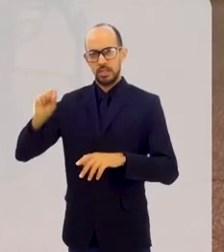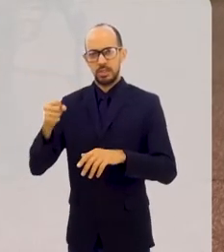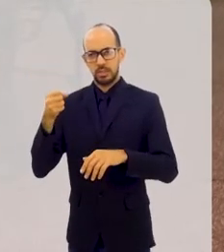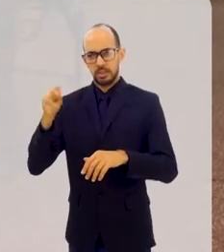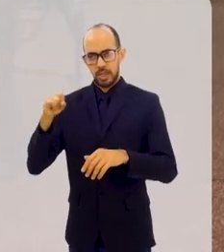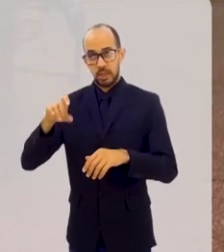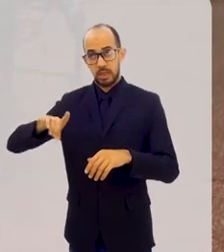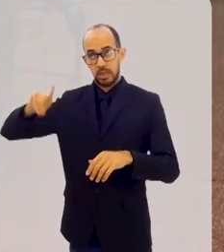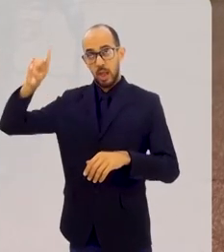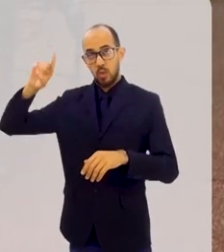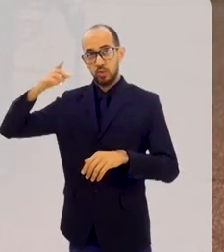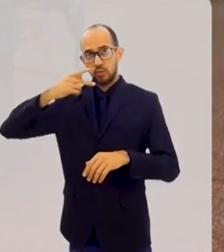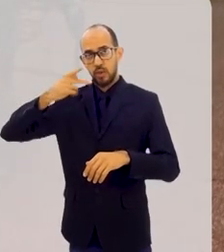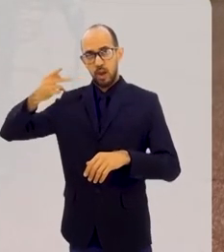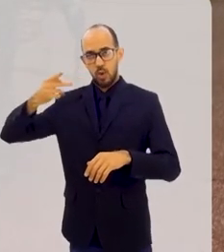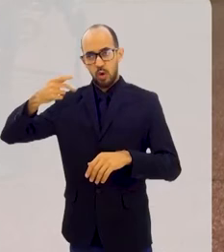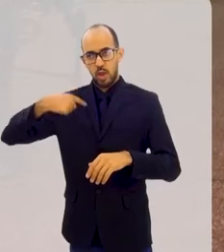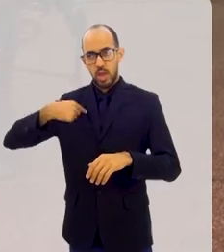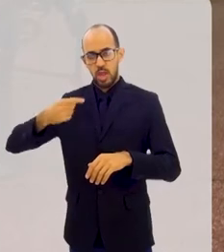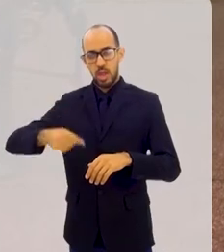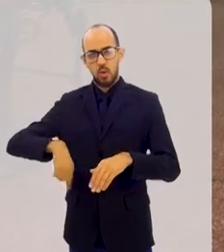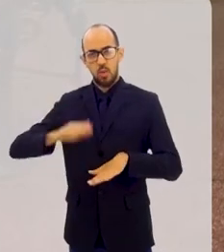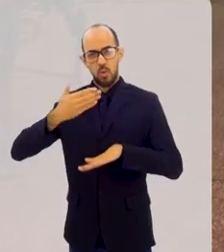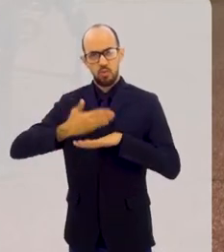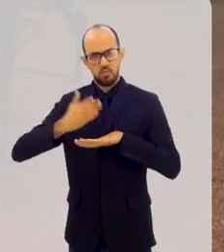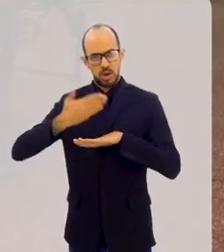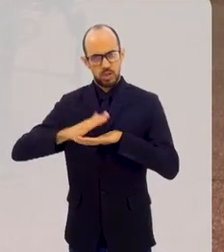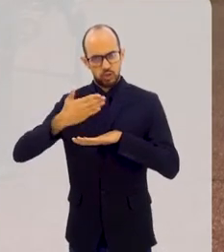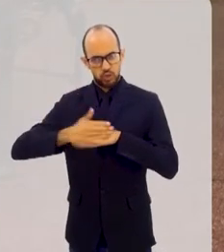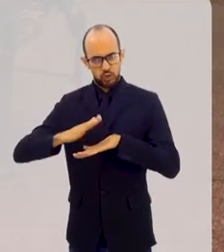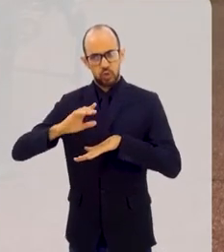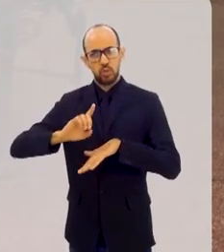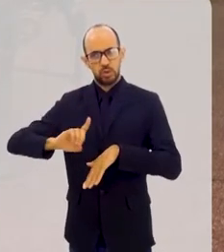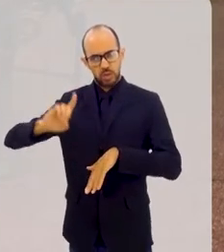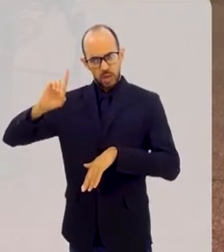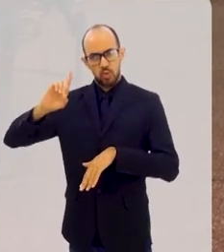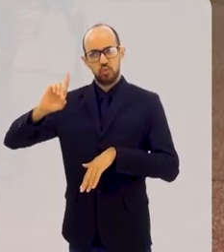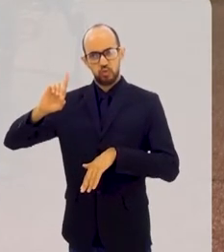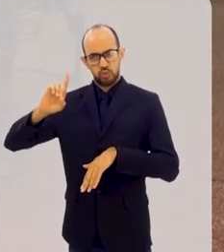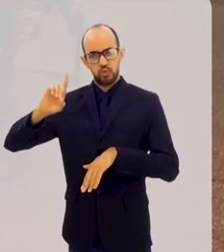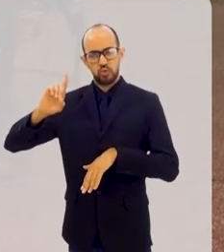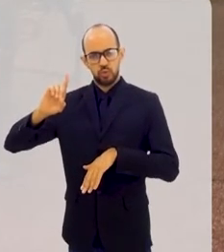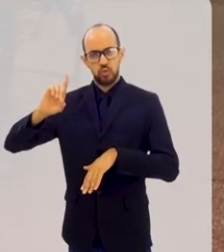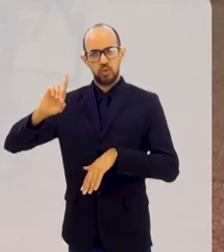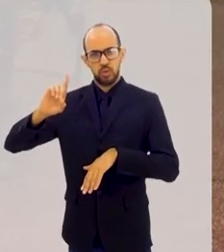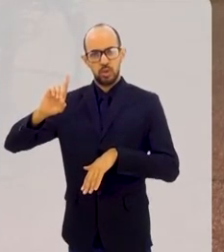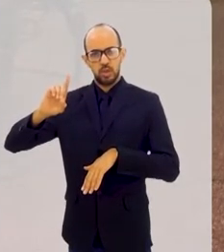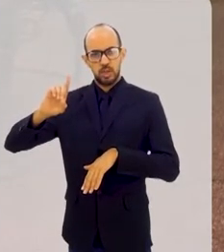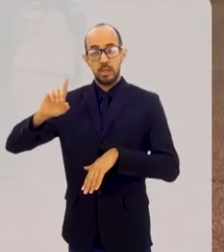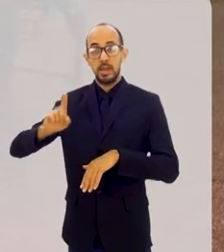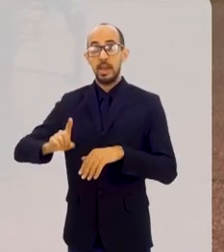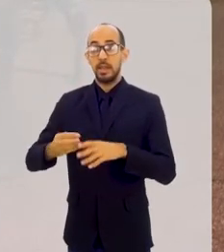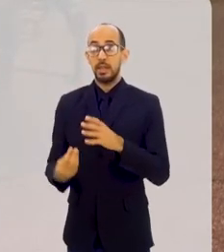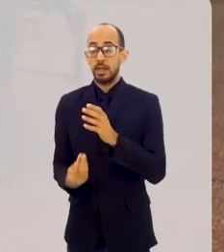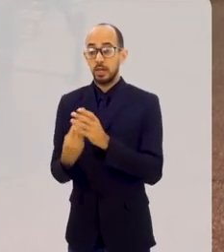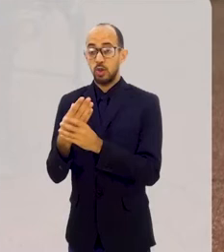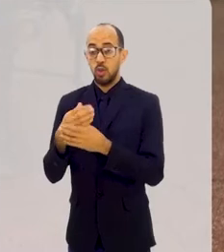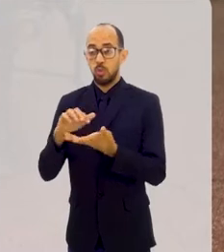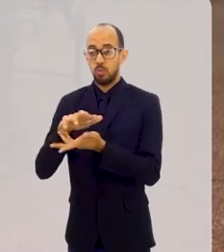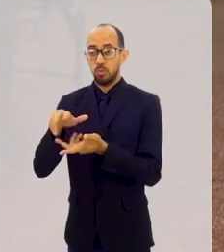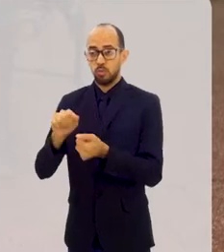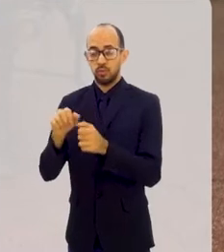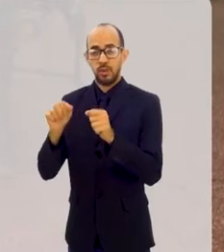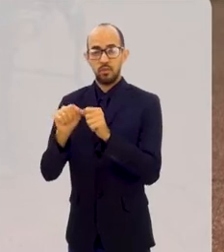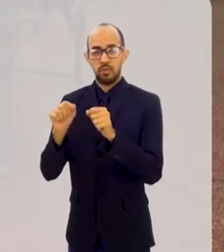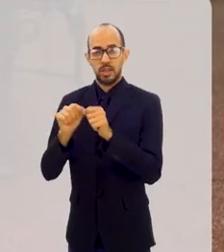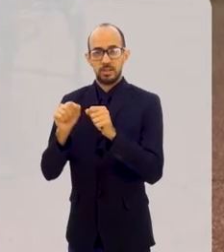Então, se Deus falou, eu pego o que Deus fala, eu aplico o que Deus fala, e Deus, que é Criador do Universo, vai fazer